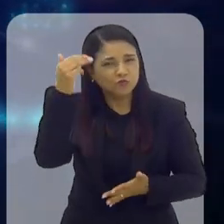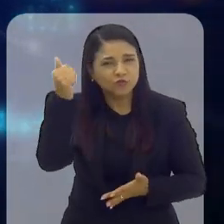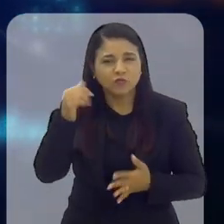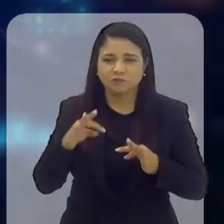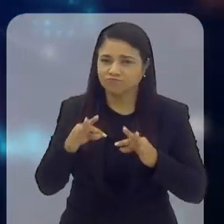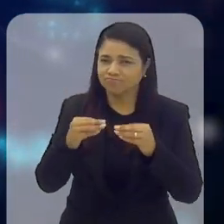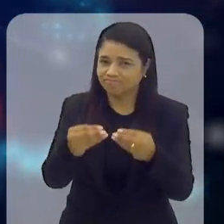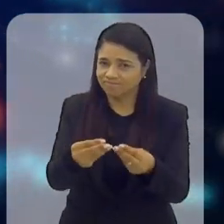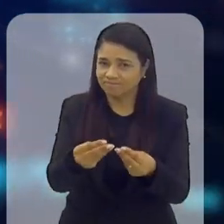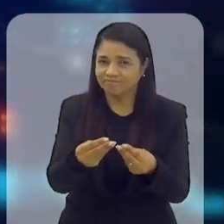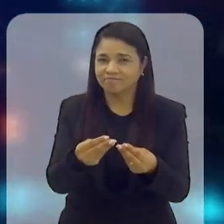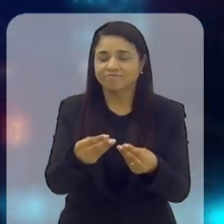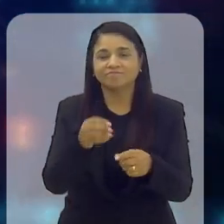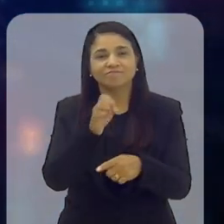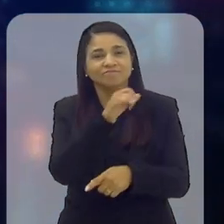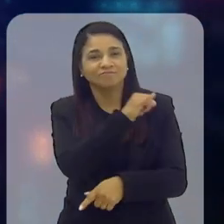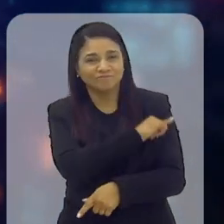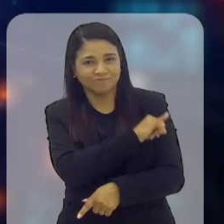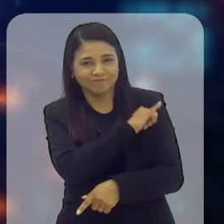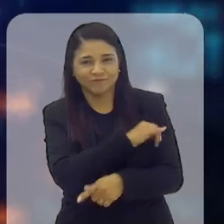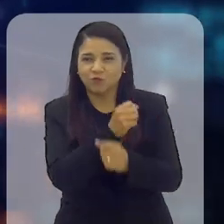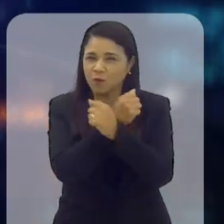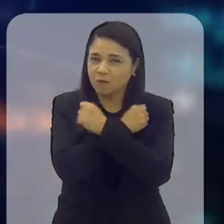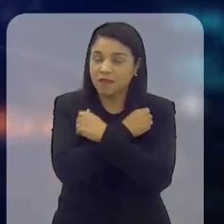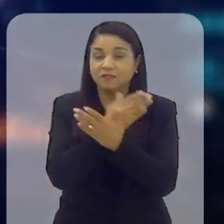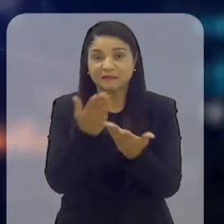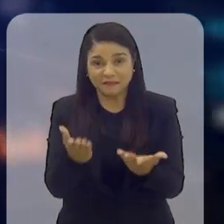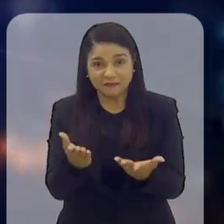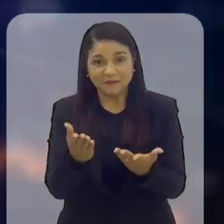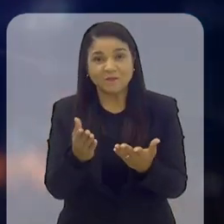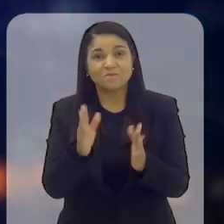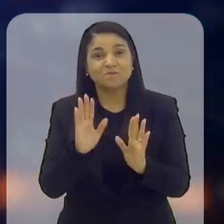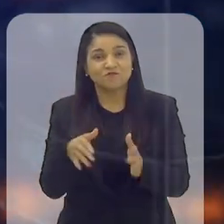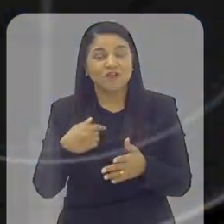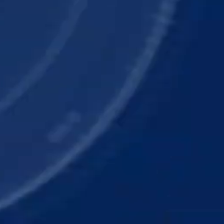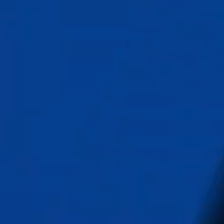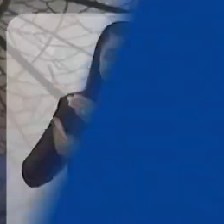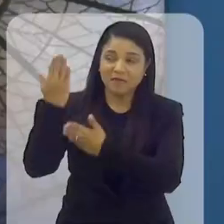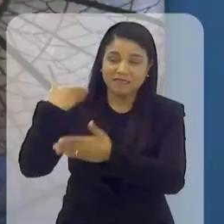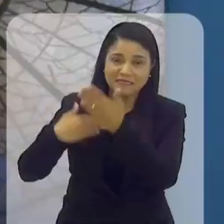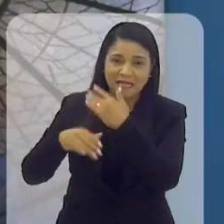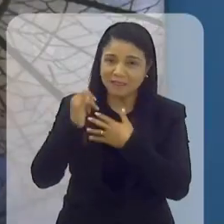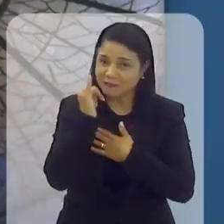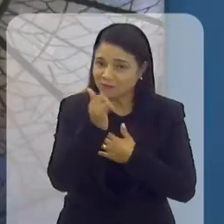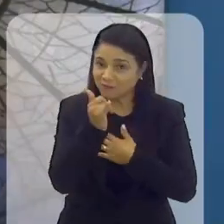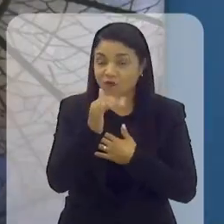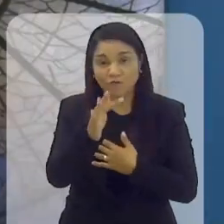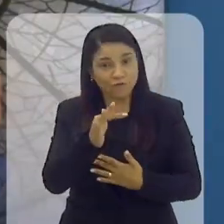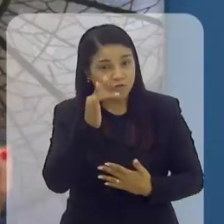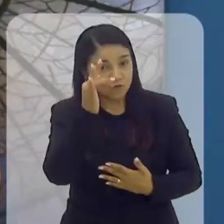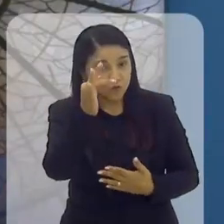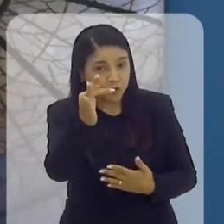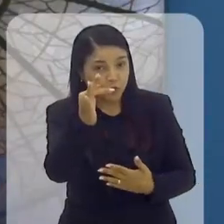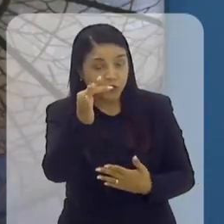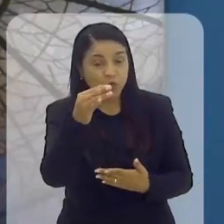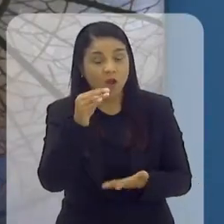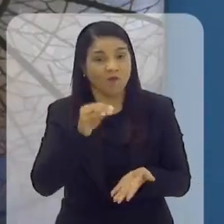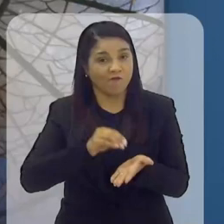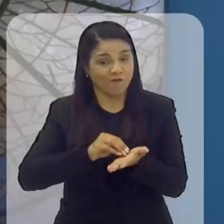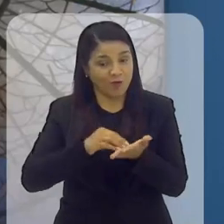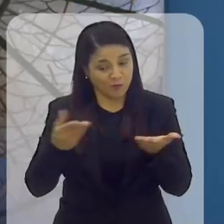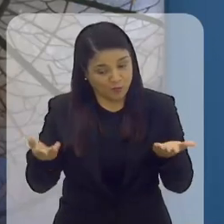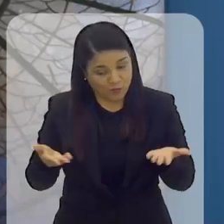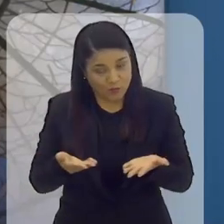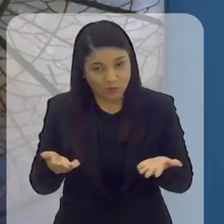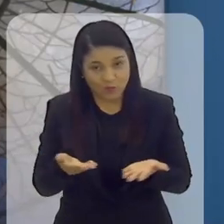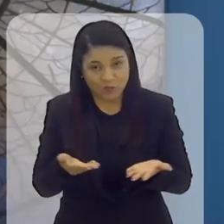promissor e sucesso a todos vocês aí no Rio de Janeiro. Um abraço. Bom, já falamos sobre o nosso passado, falamos sobre